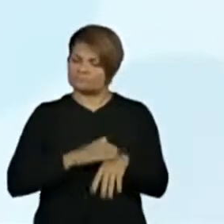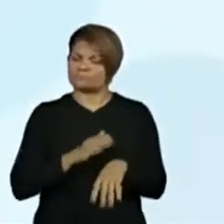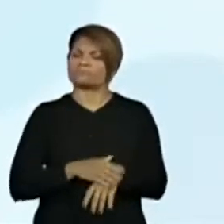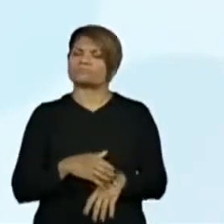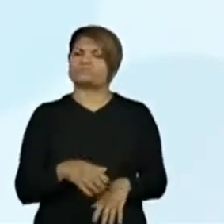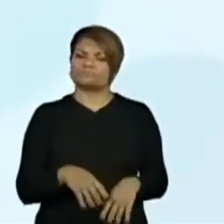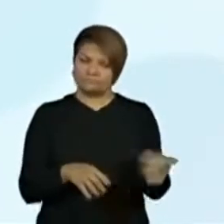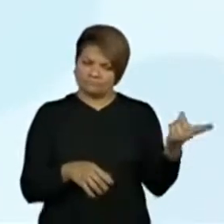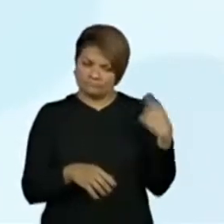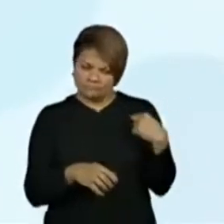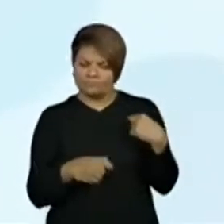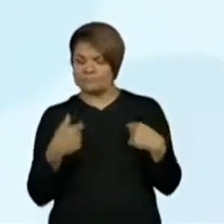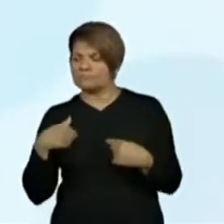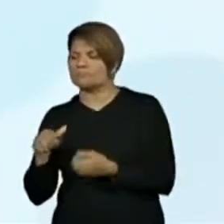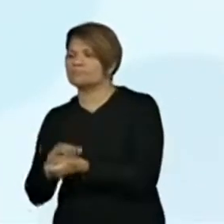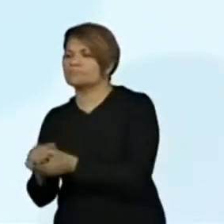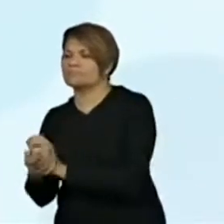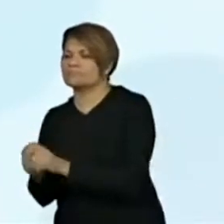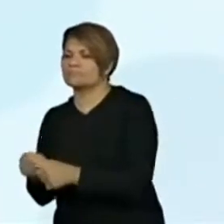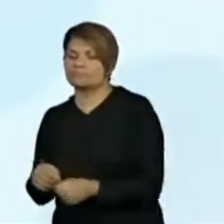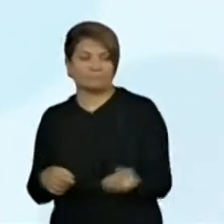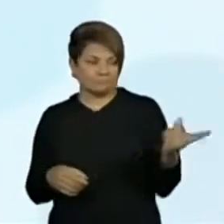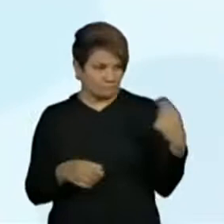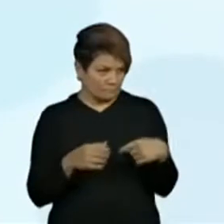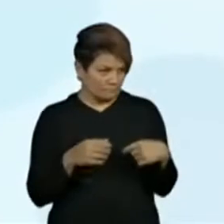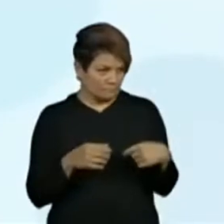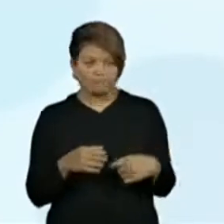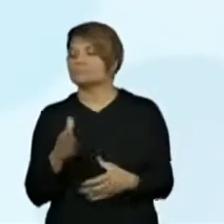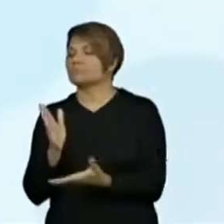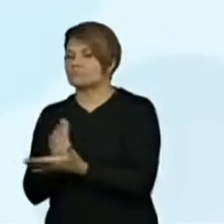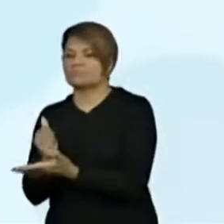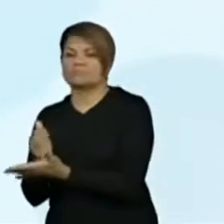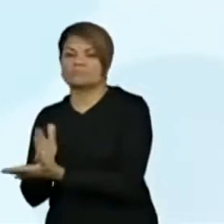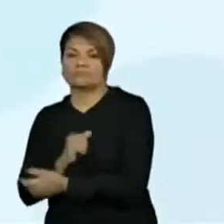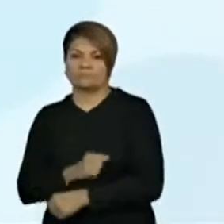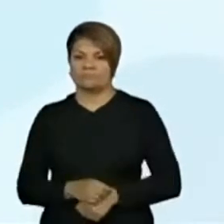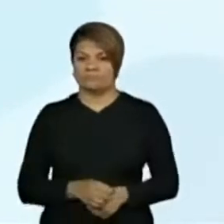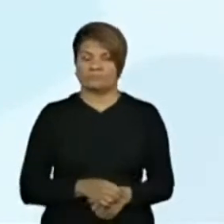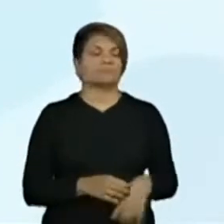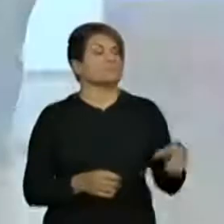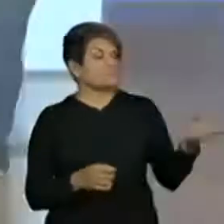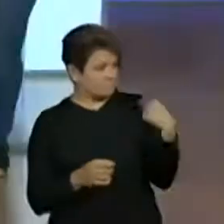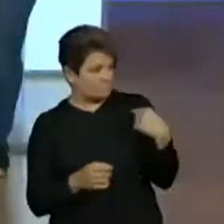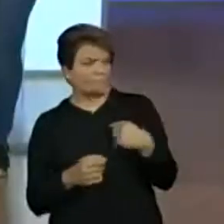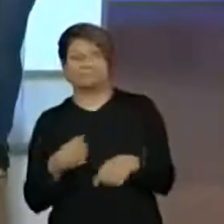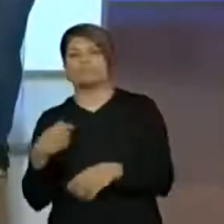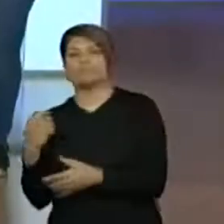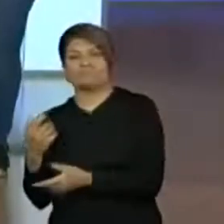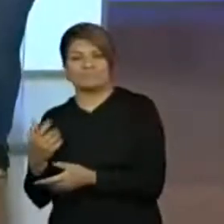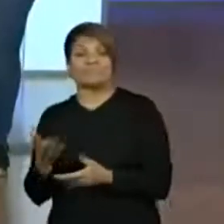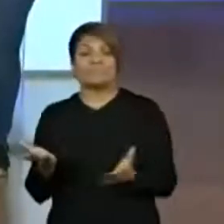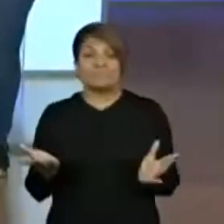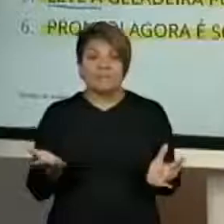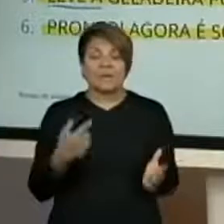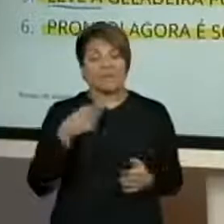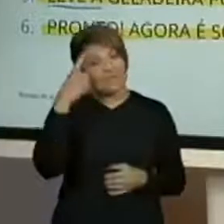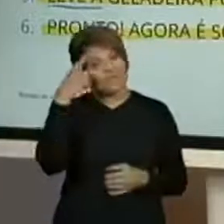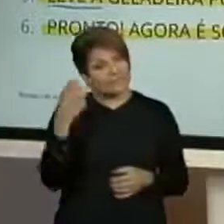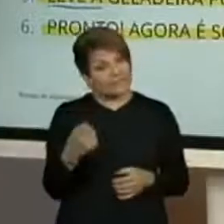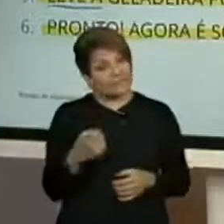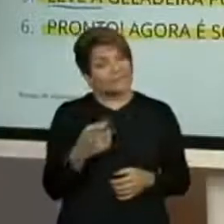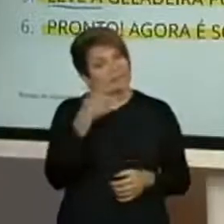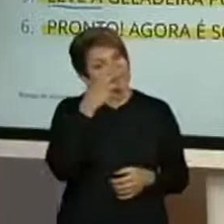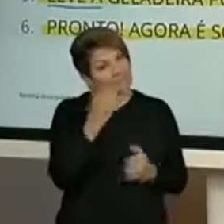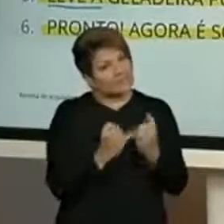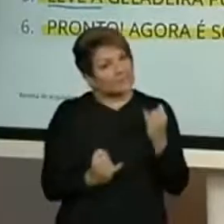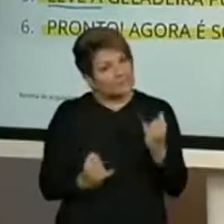vou lá e lavo. Corte, eu vou lá e corte. Tá me orientando direitinho o que eu preciso fazer em cada passo. A ideia, parece, é que